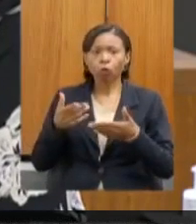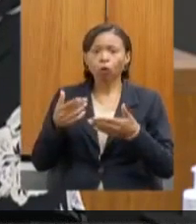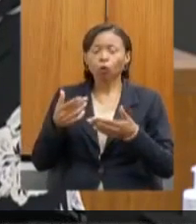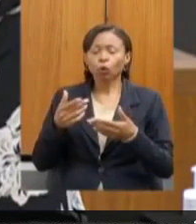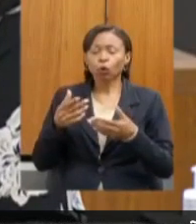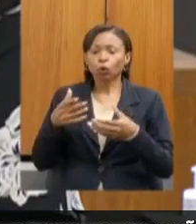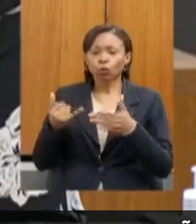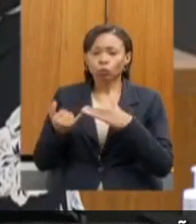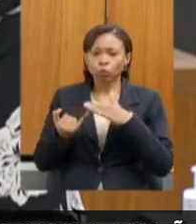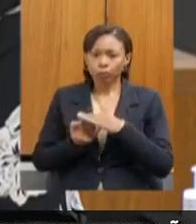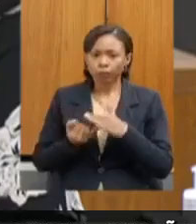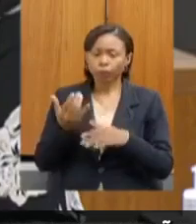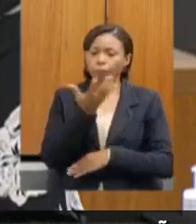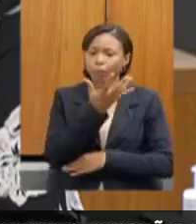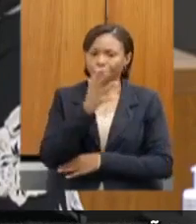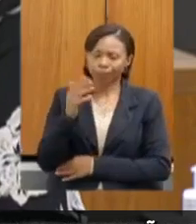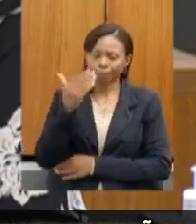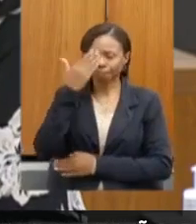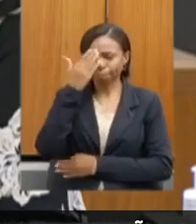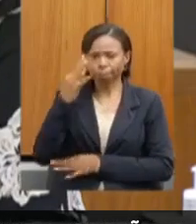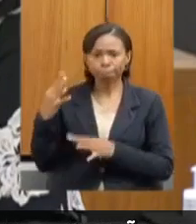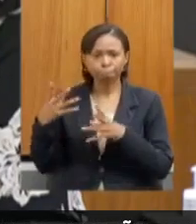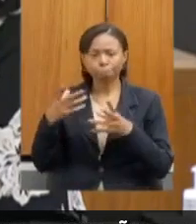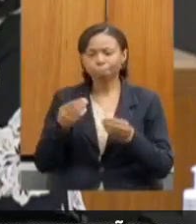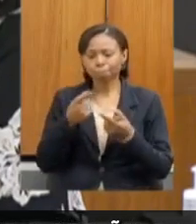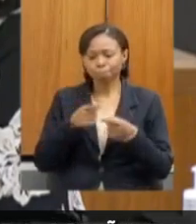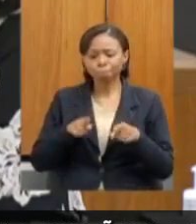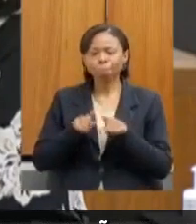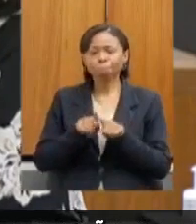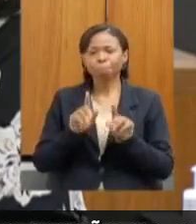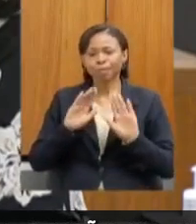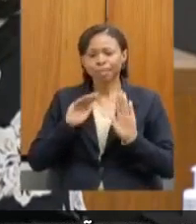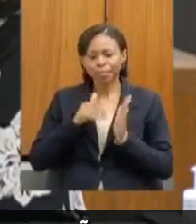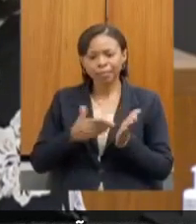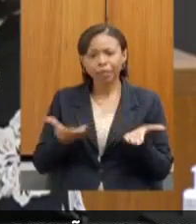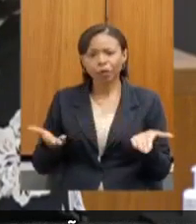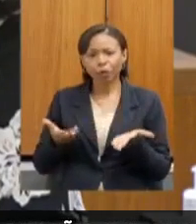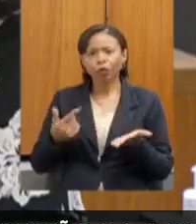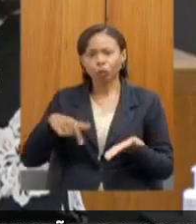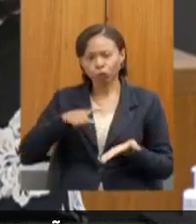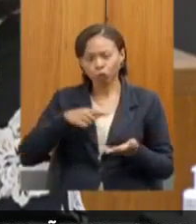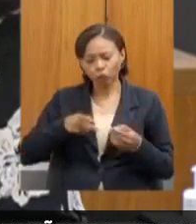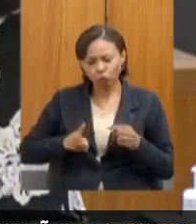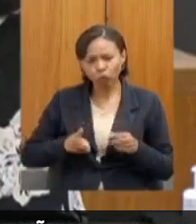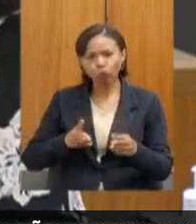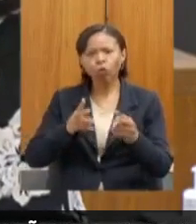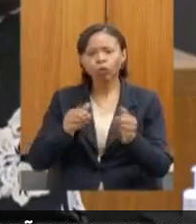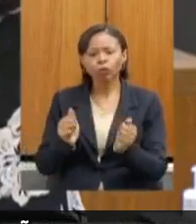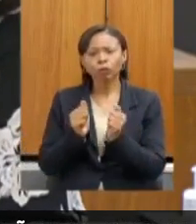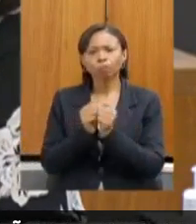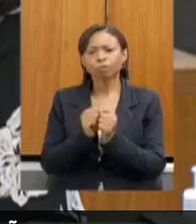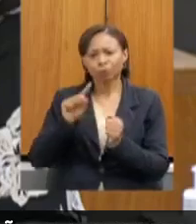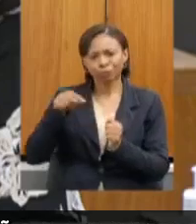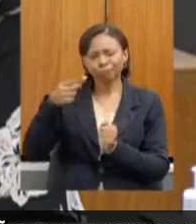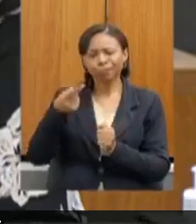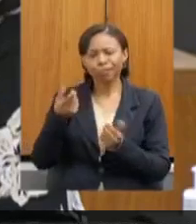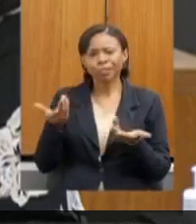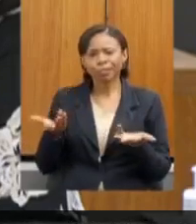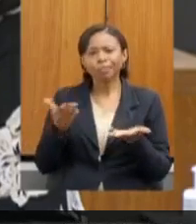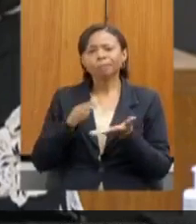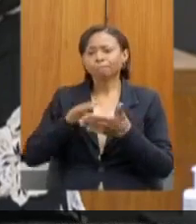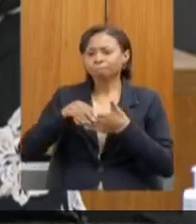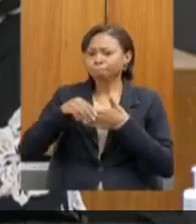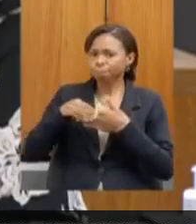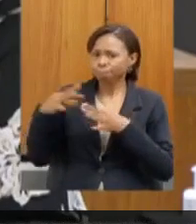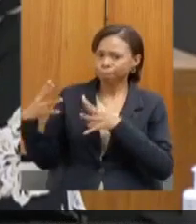Meio Ambiente. Agradecer a todos pela parceria até esse momento e a parceria que continuaremos juntos no próximo momento. Cumprimentar a todos os